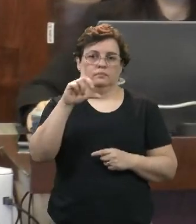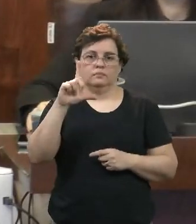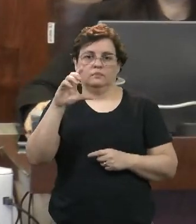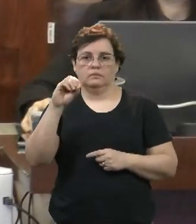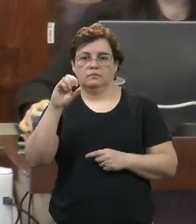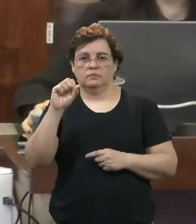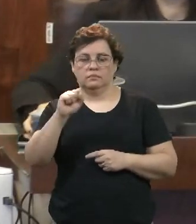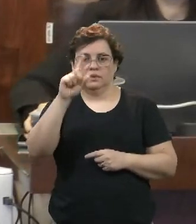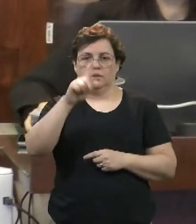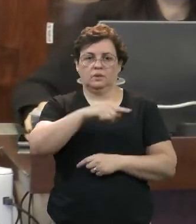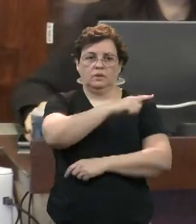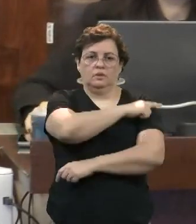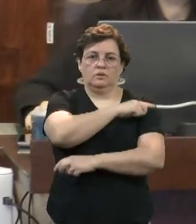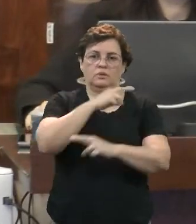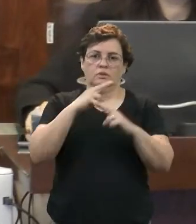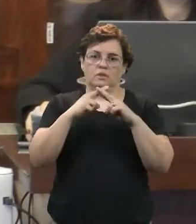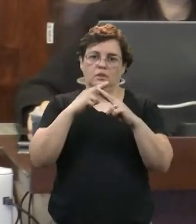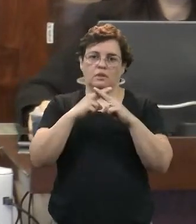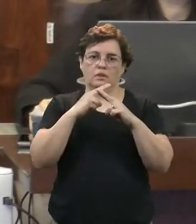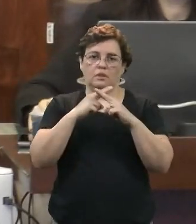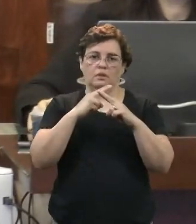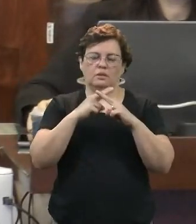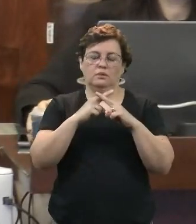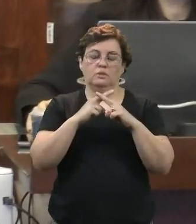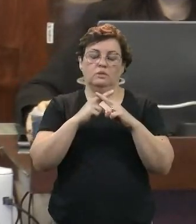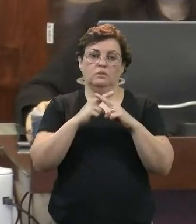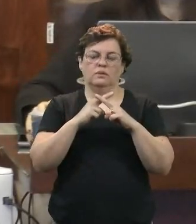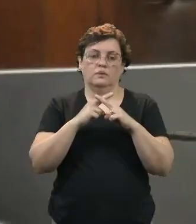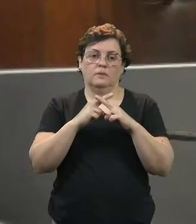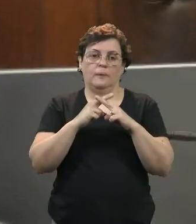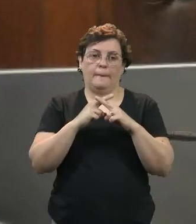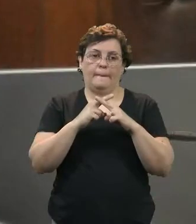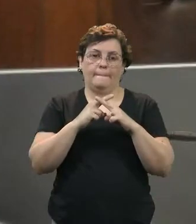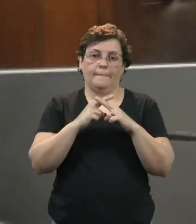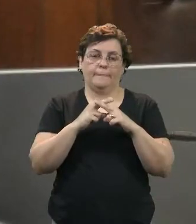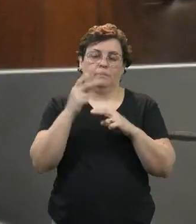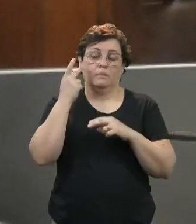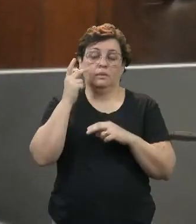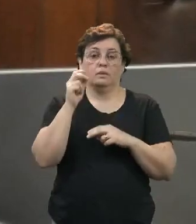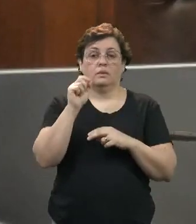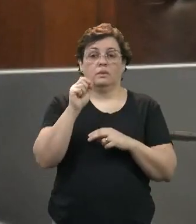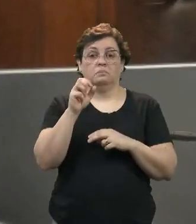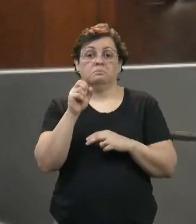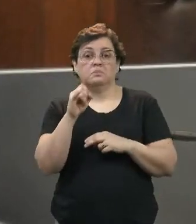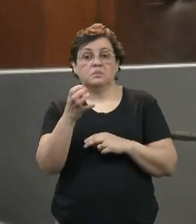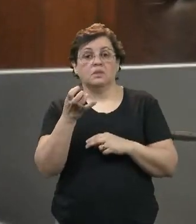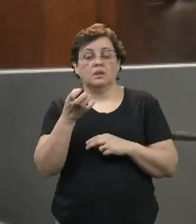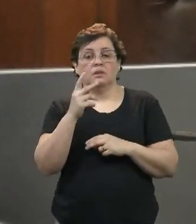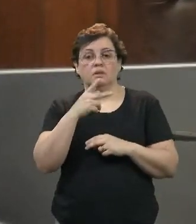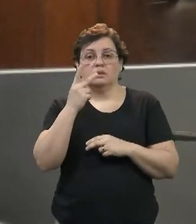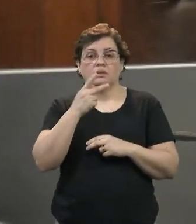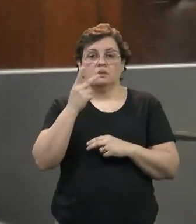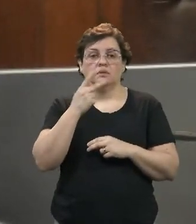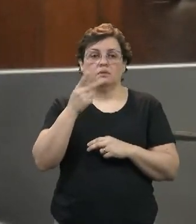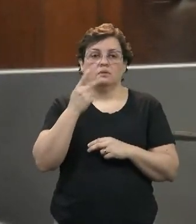Trabalhi, gerente-geral da Caixa Econômica Federal, para que, se desejasse se manifestar,